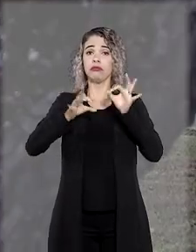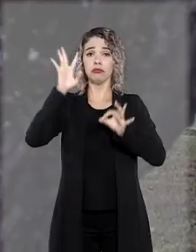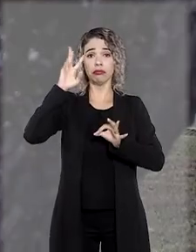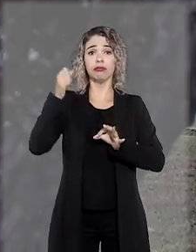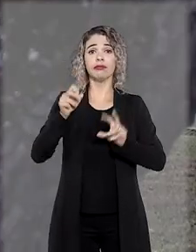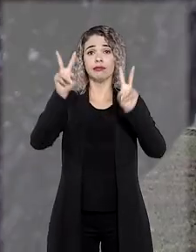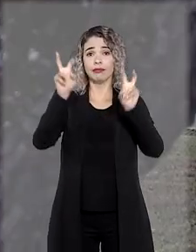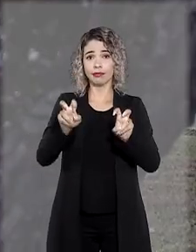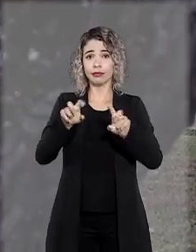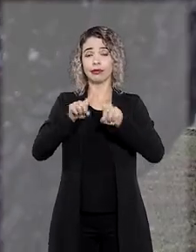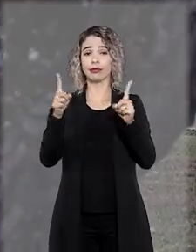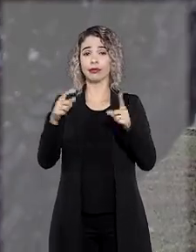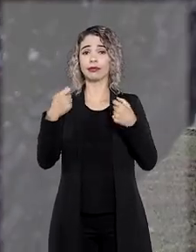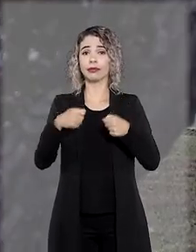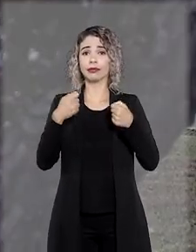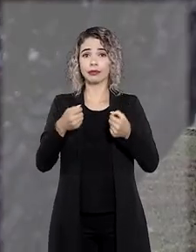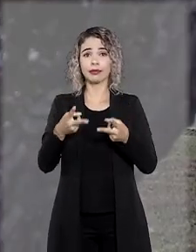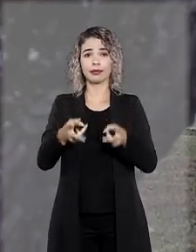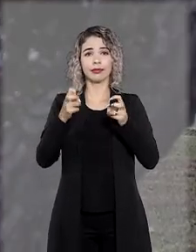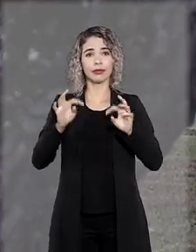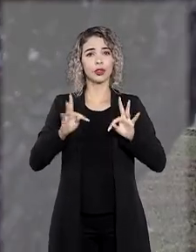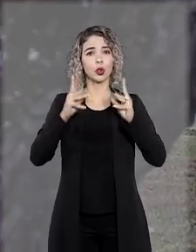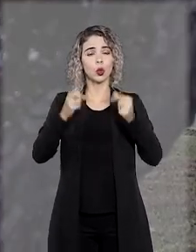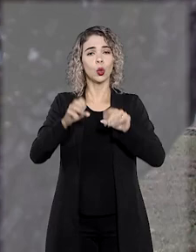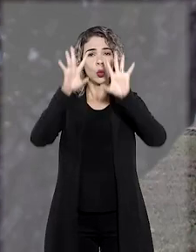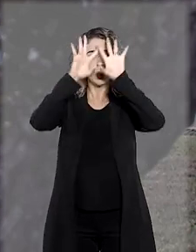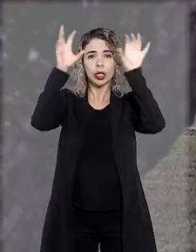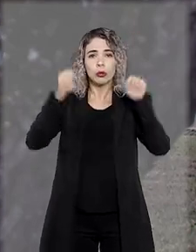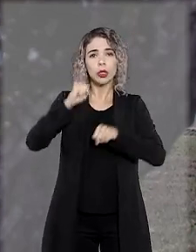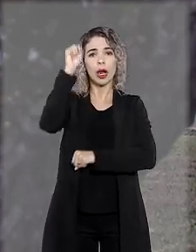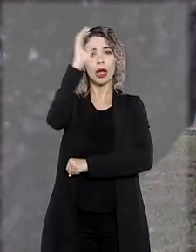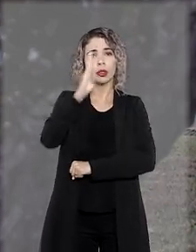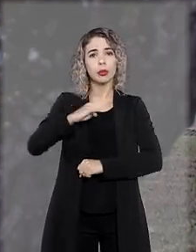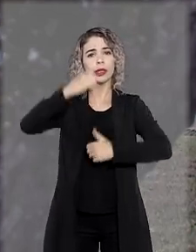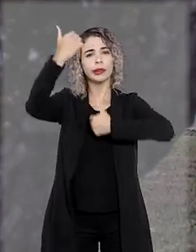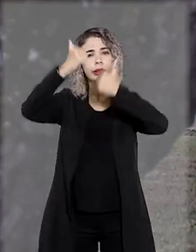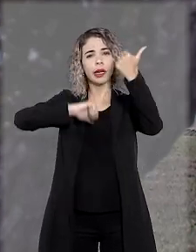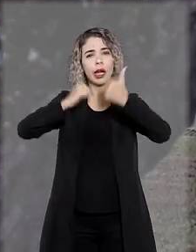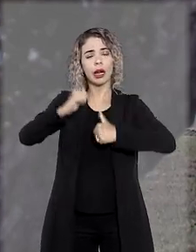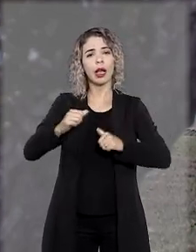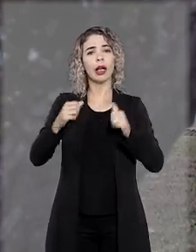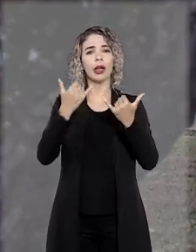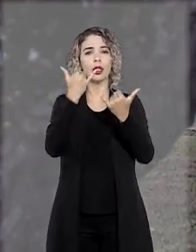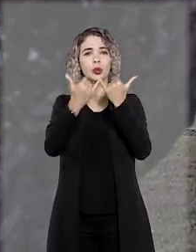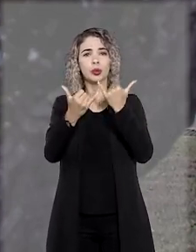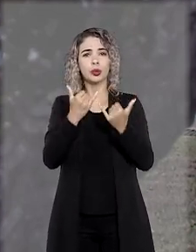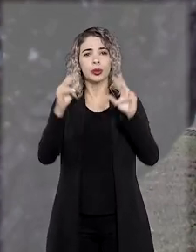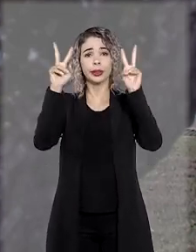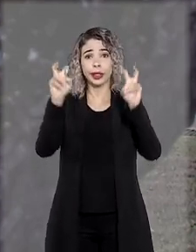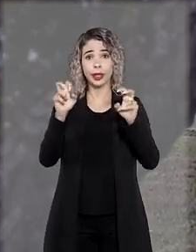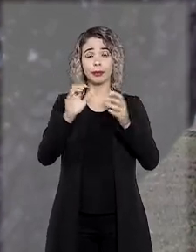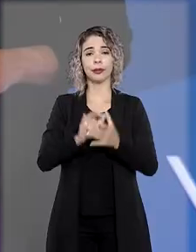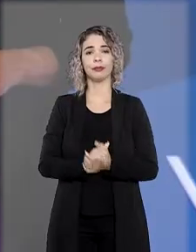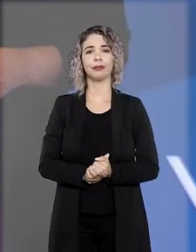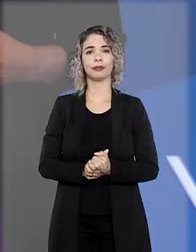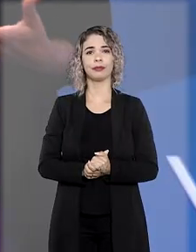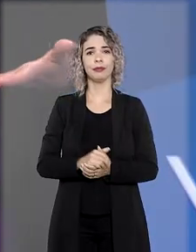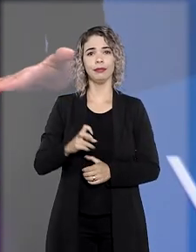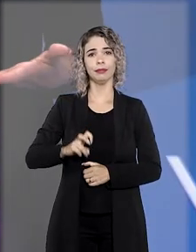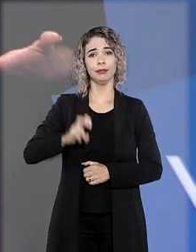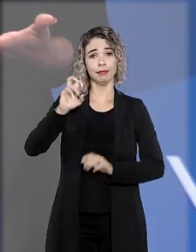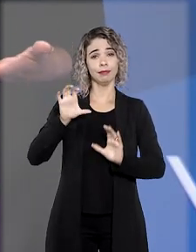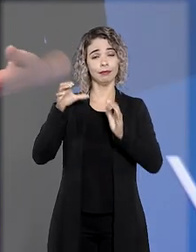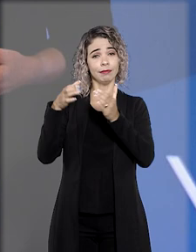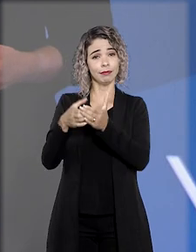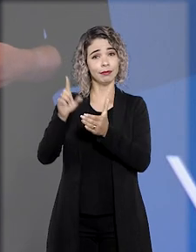O precedente qualificado deverá ser observado pelos tribunais de todo o país na análise de casos semelhantes. E a quinta